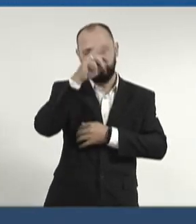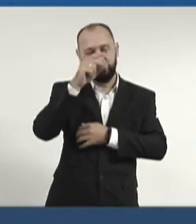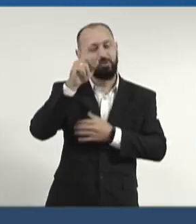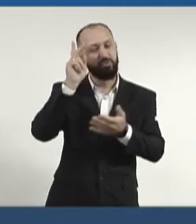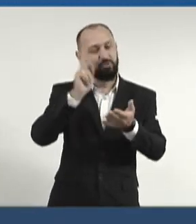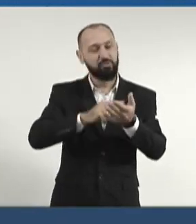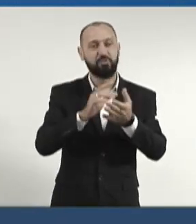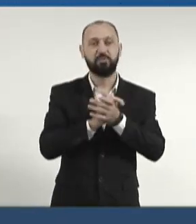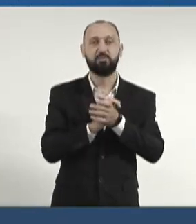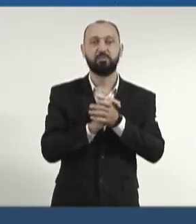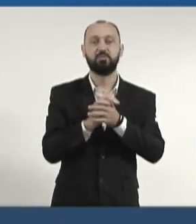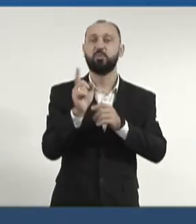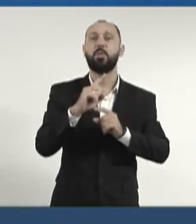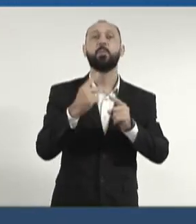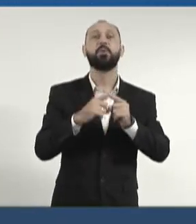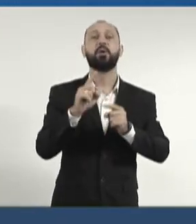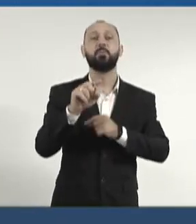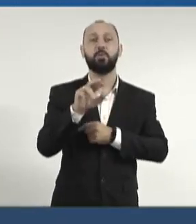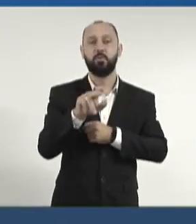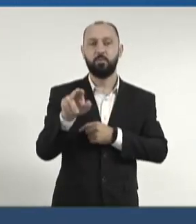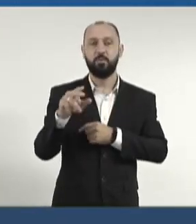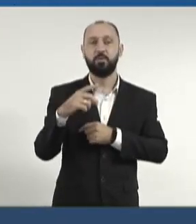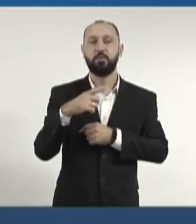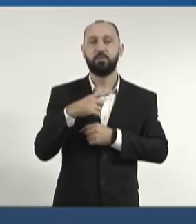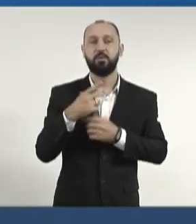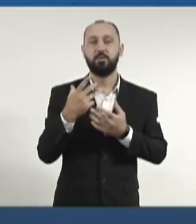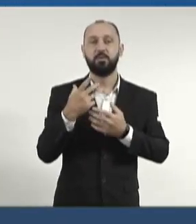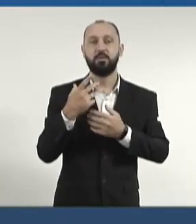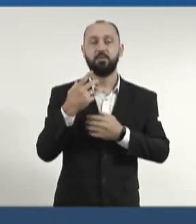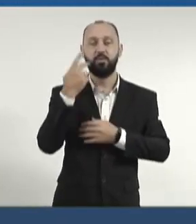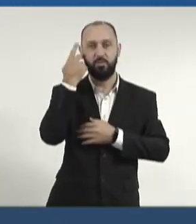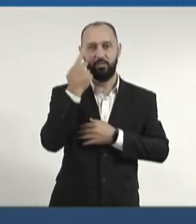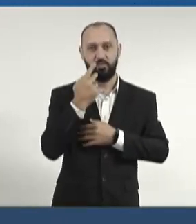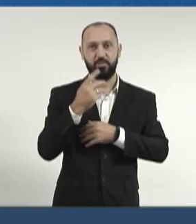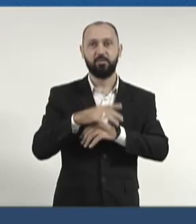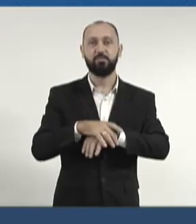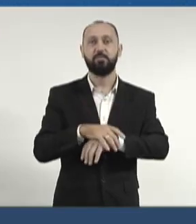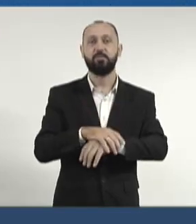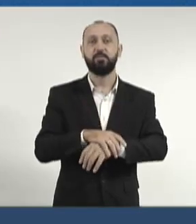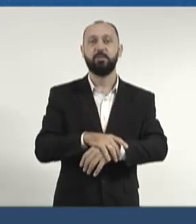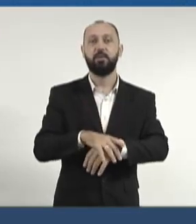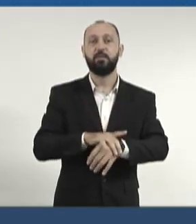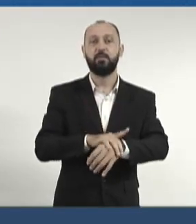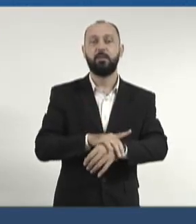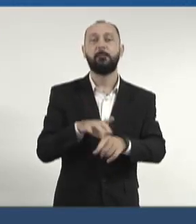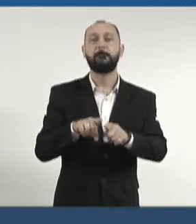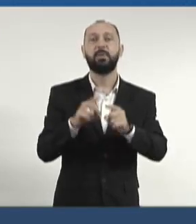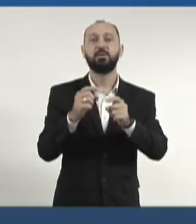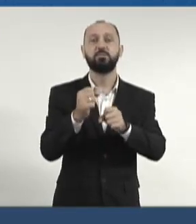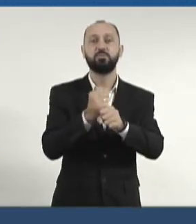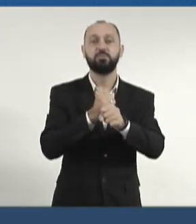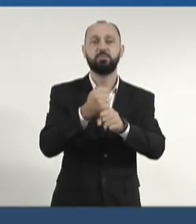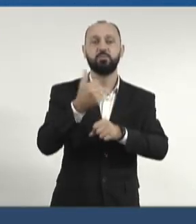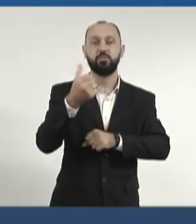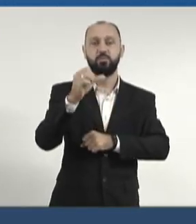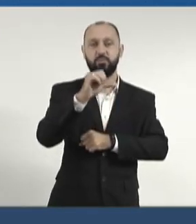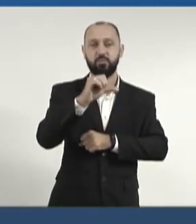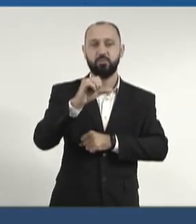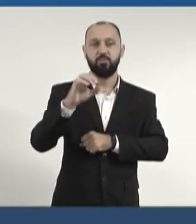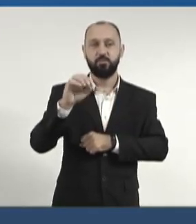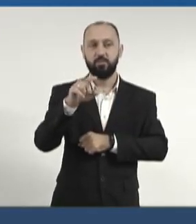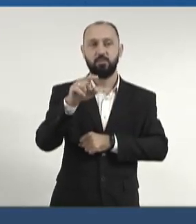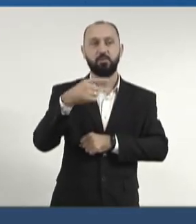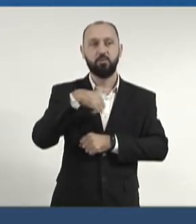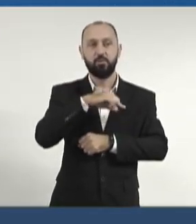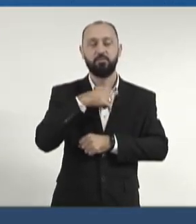Efetivamente, não é porque meu irmão, de fato, me causa constrangimento, mas lá na década de 90, nós somos deputados